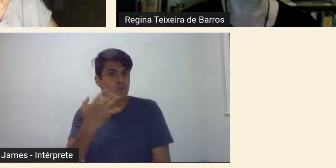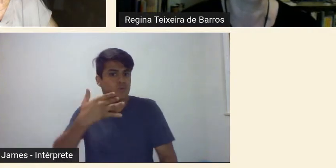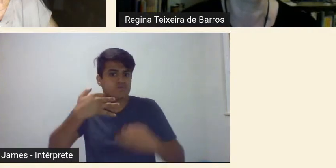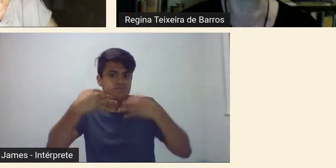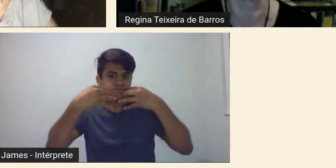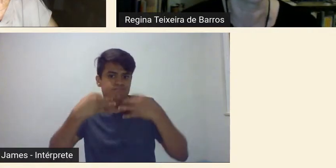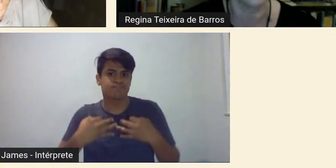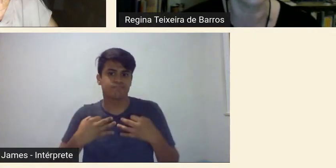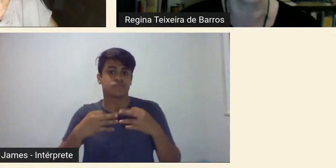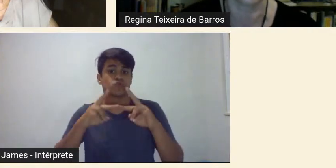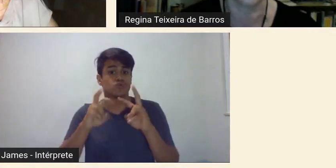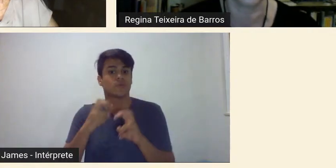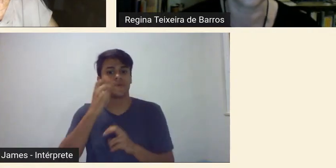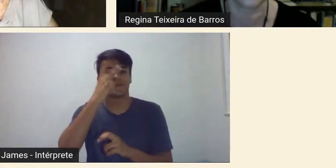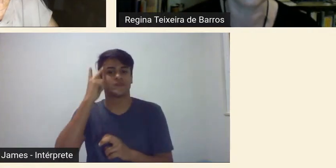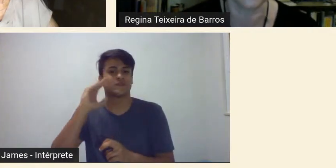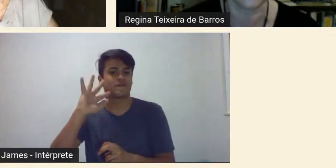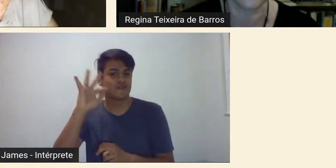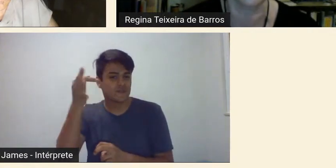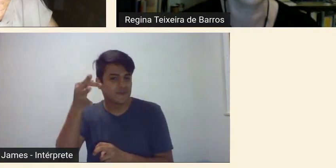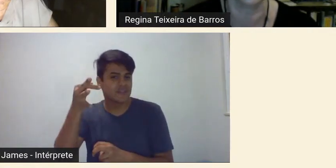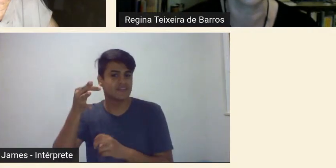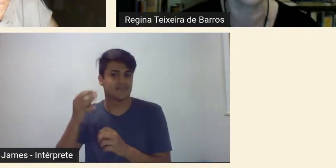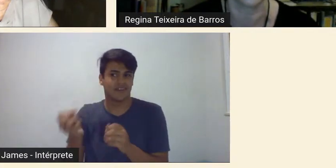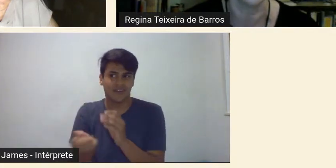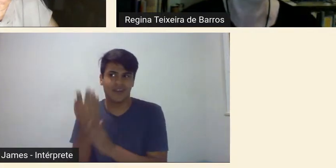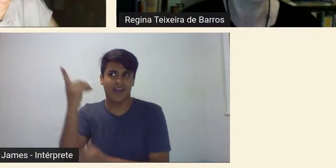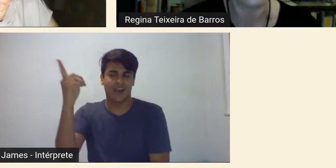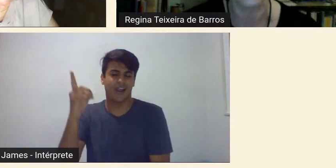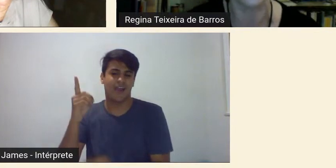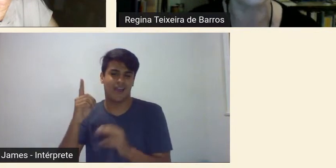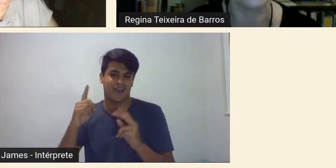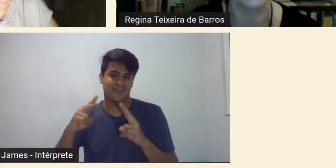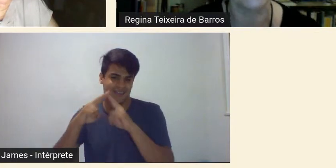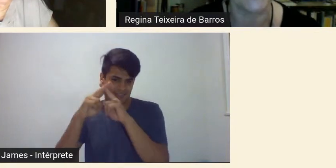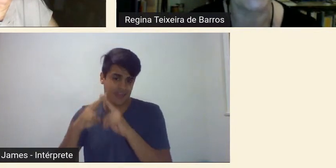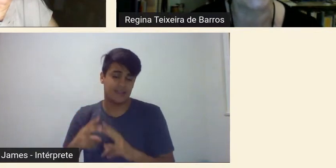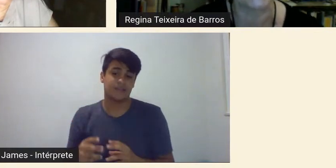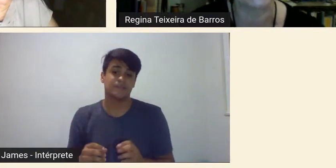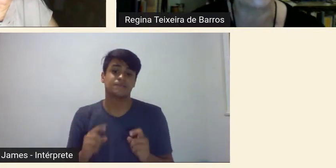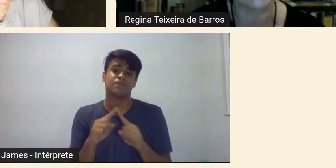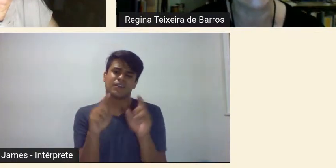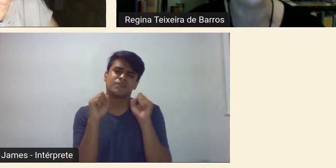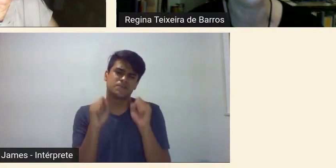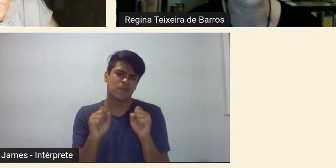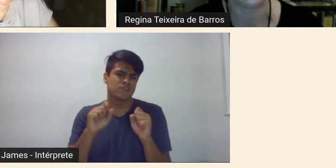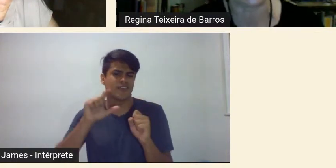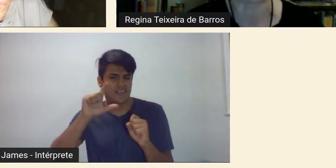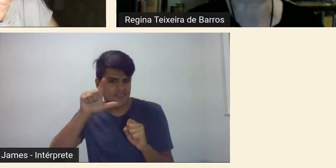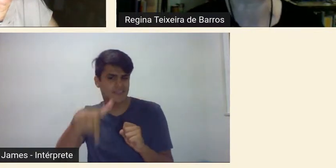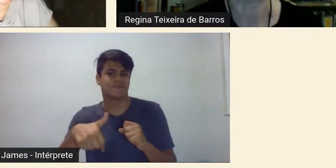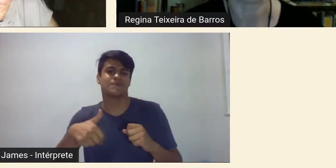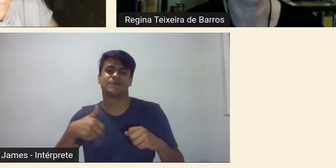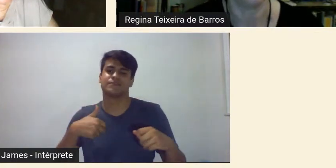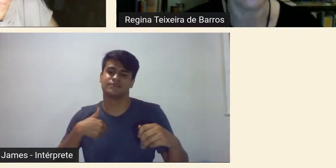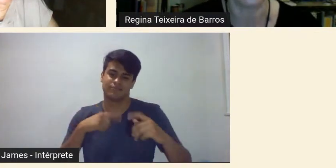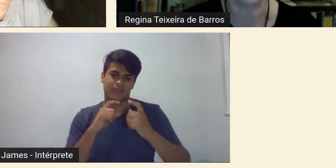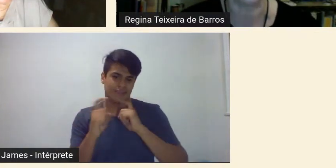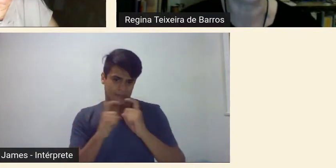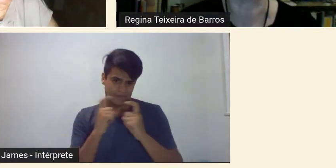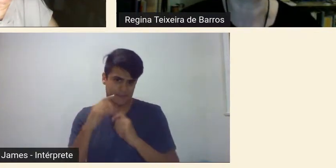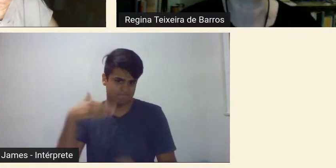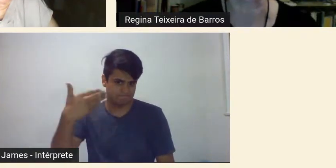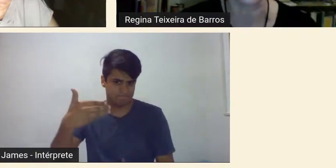relação ao que os futuristas estavam produzindo na Itália de onde ela vem mas isso a gente pode deixar para debater mais para